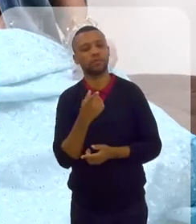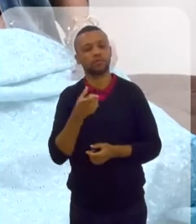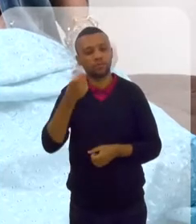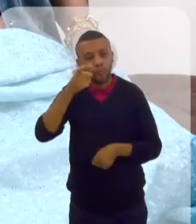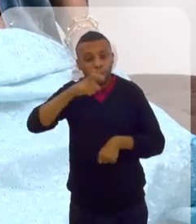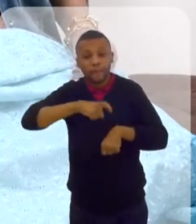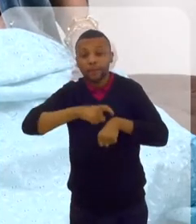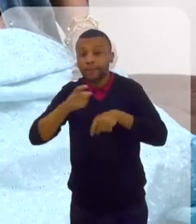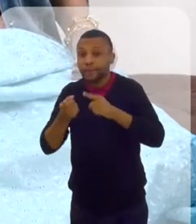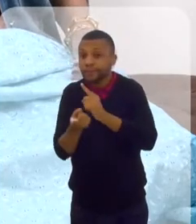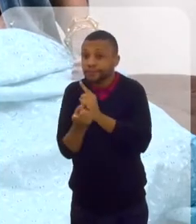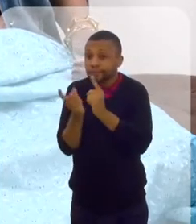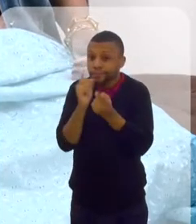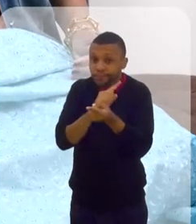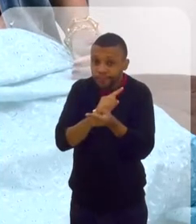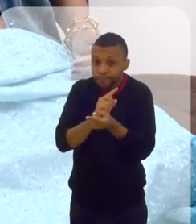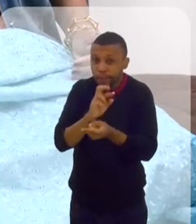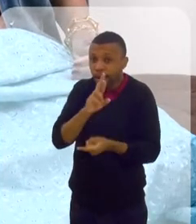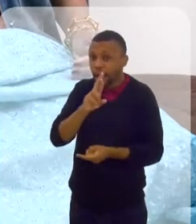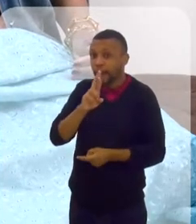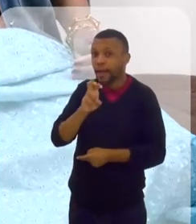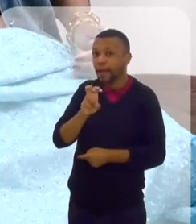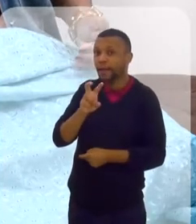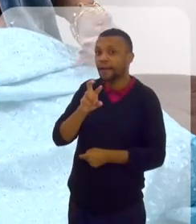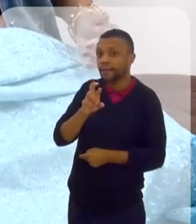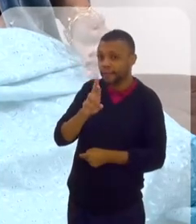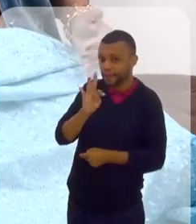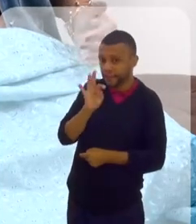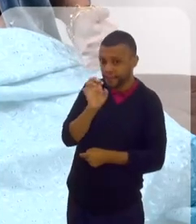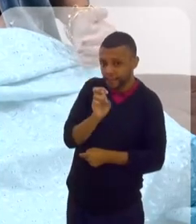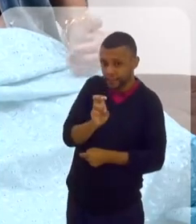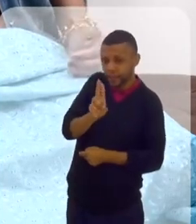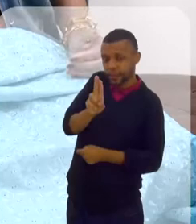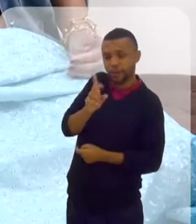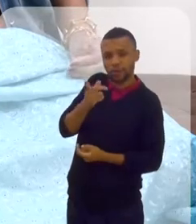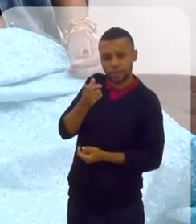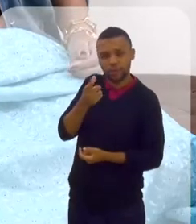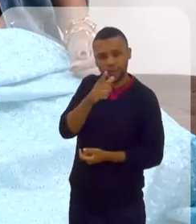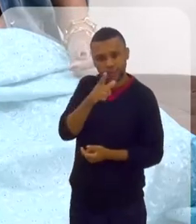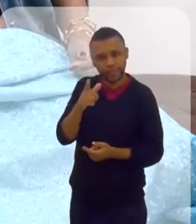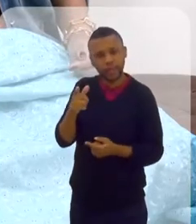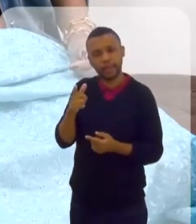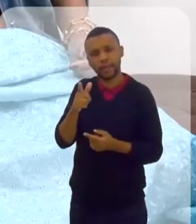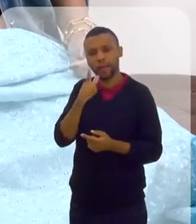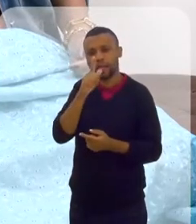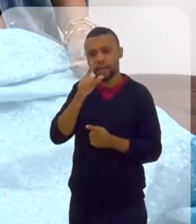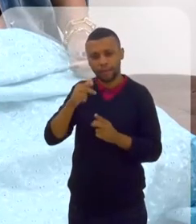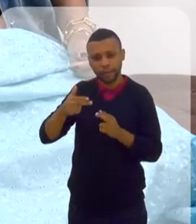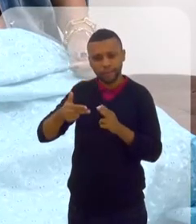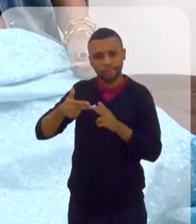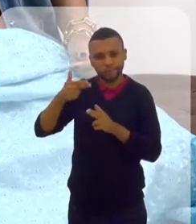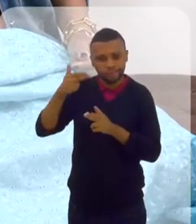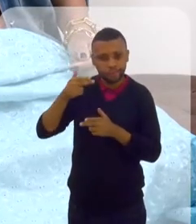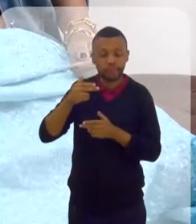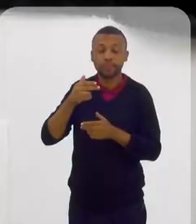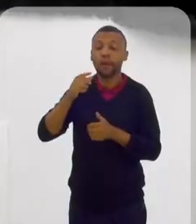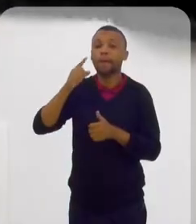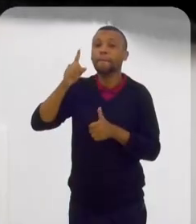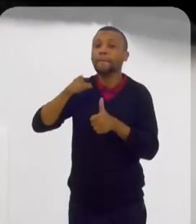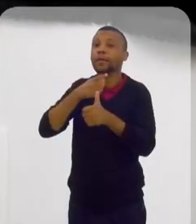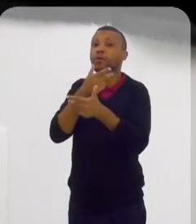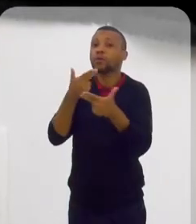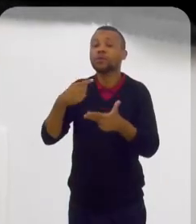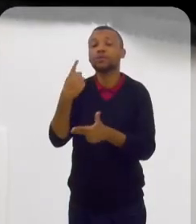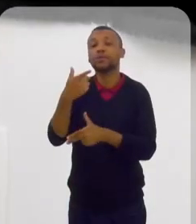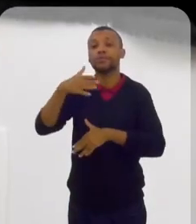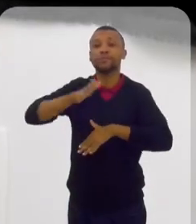reverteu... É esse o termo, então? Isso, isso. Quando você se reverteu, você fez a circuncisão? A primeira coisa que